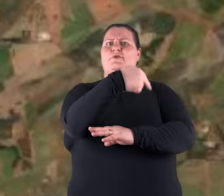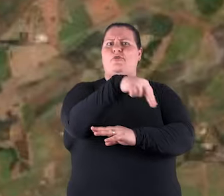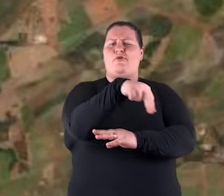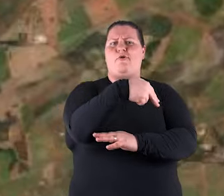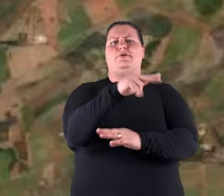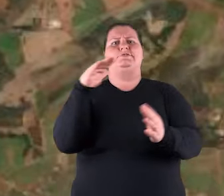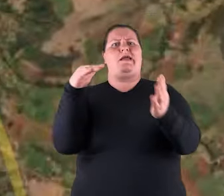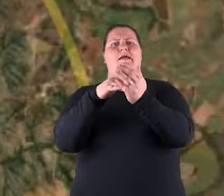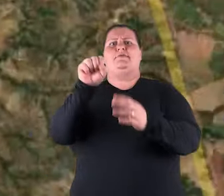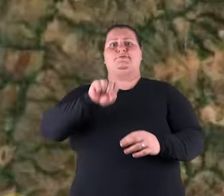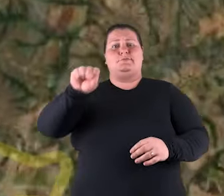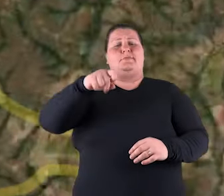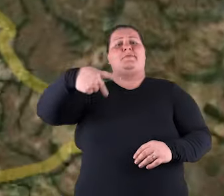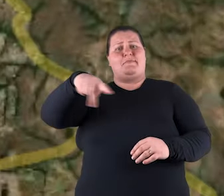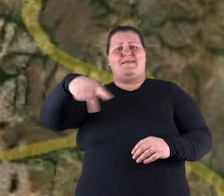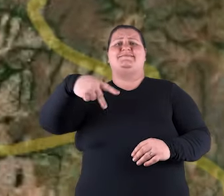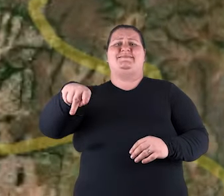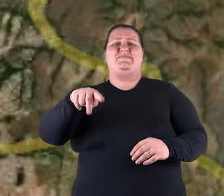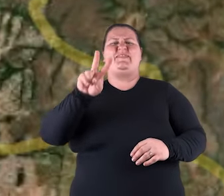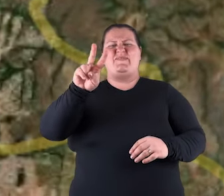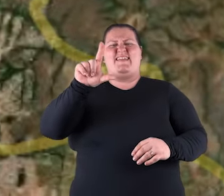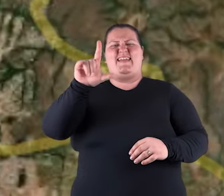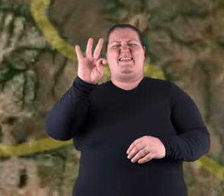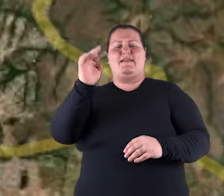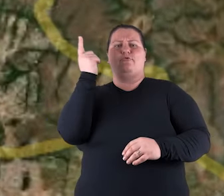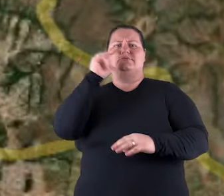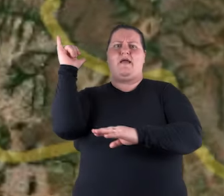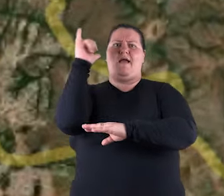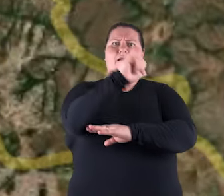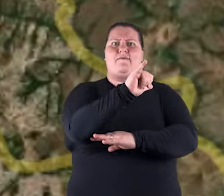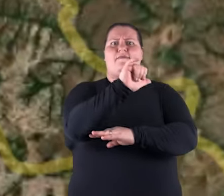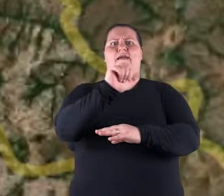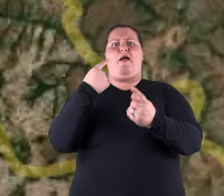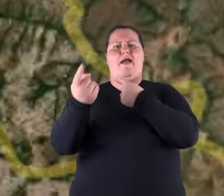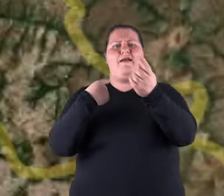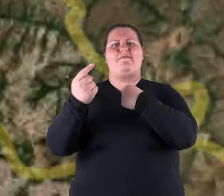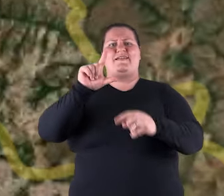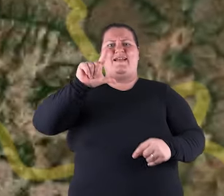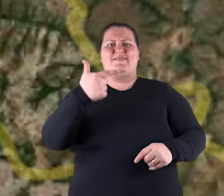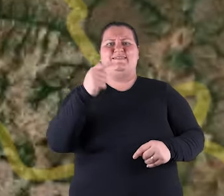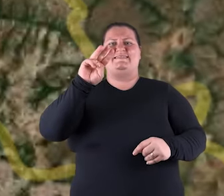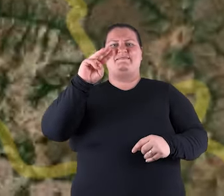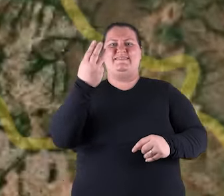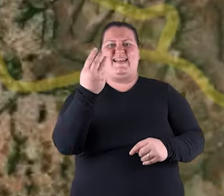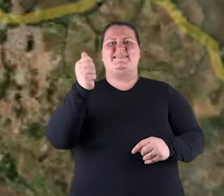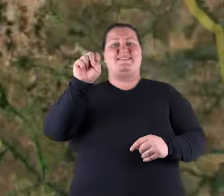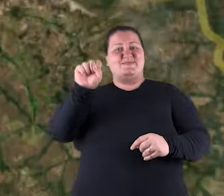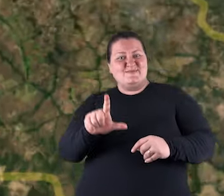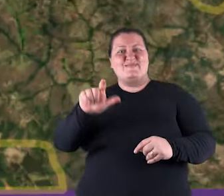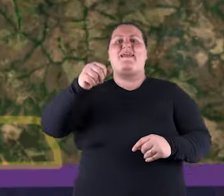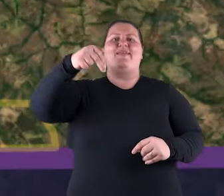Sobradinho e Planaltina. VLT ligando o aeroporto às avenidas L2 e W3, nas Asas Sul e Norte.